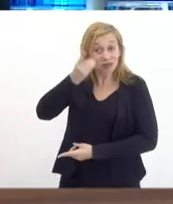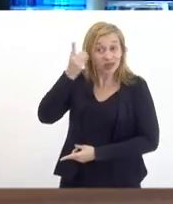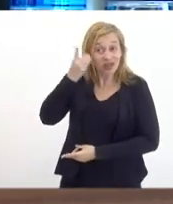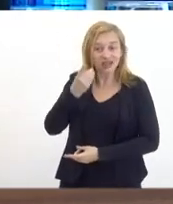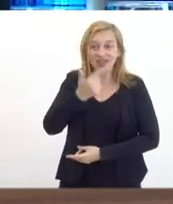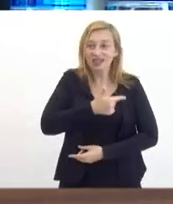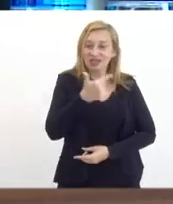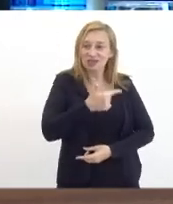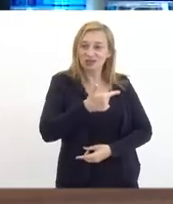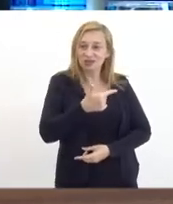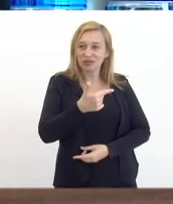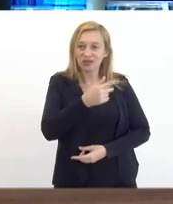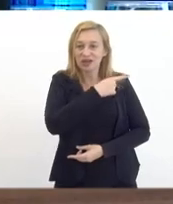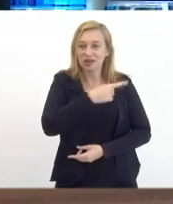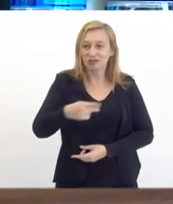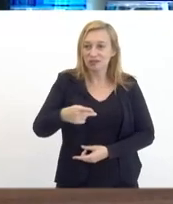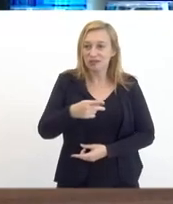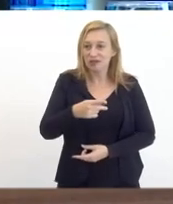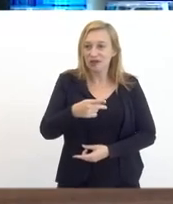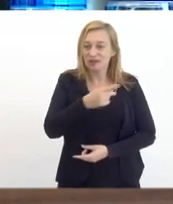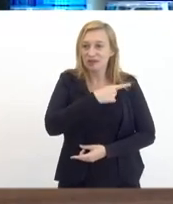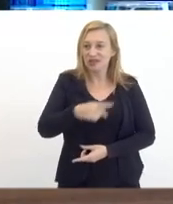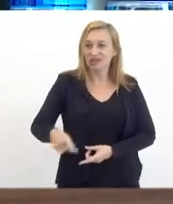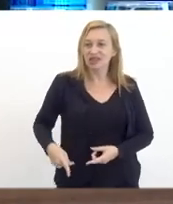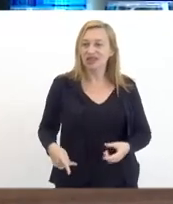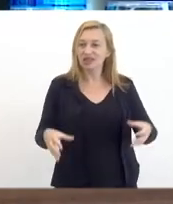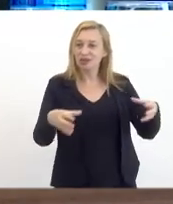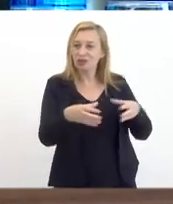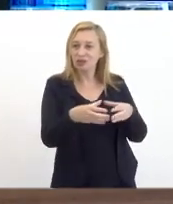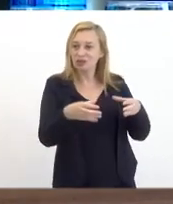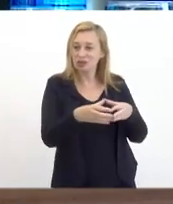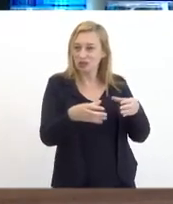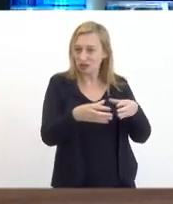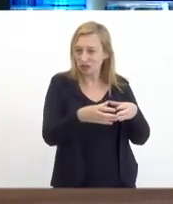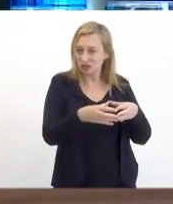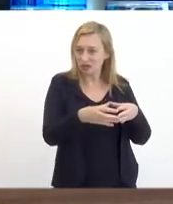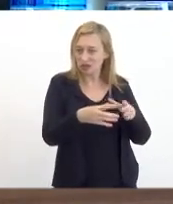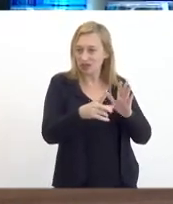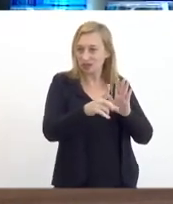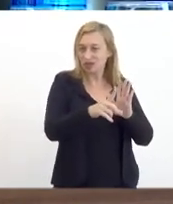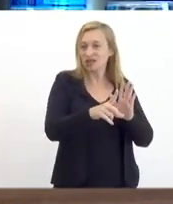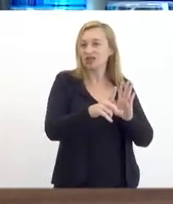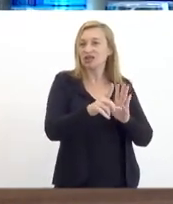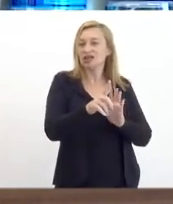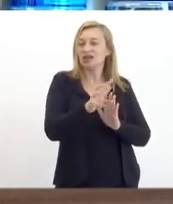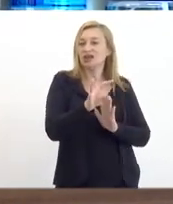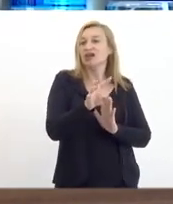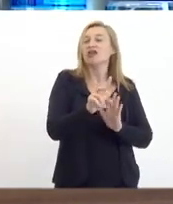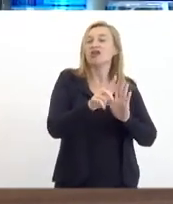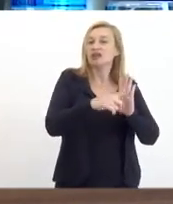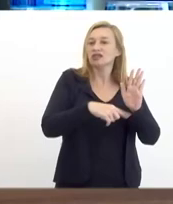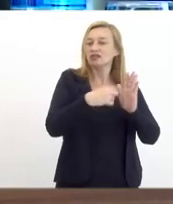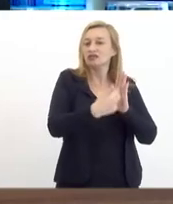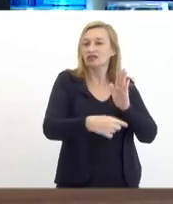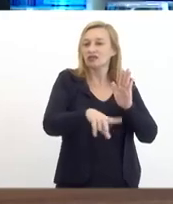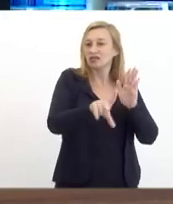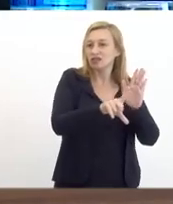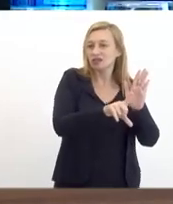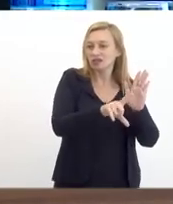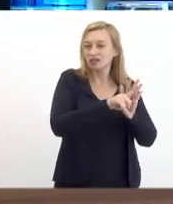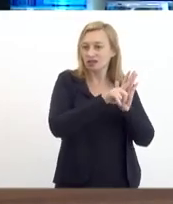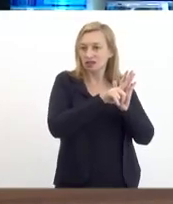por estar presidente da comissão de vetas e emendas condicionais todas as PEC passam pela minha pela minha comissão